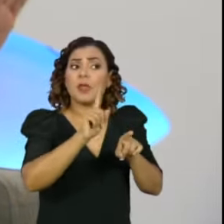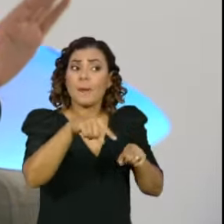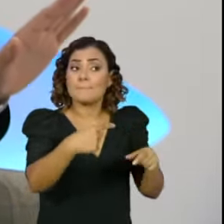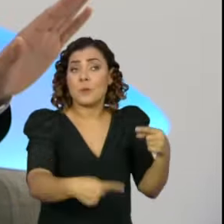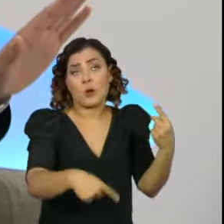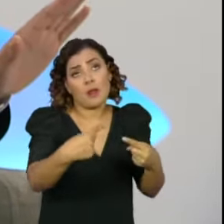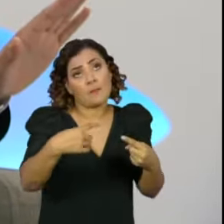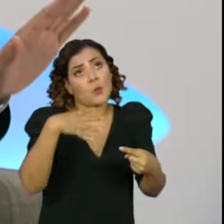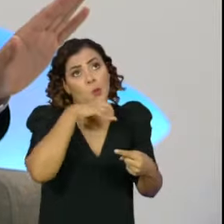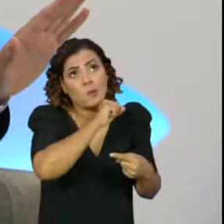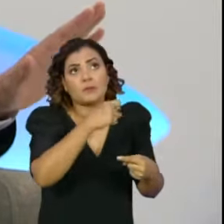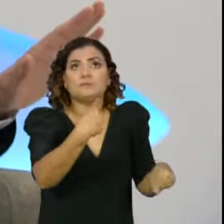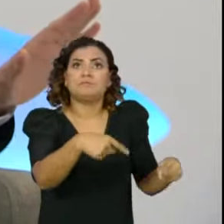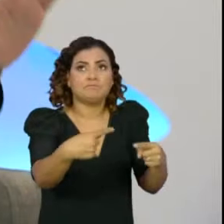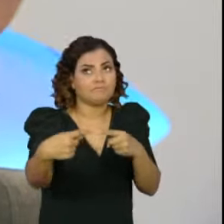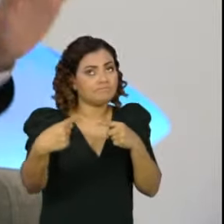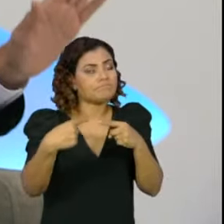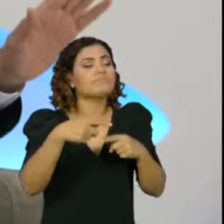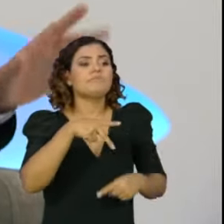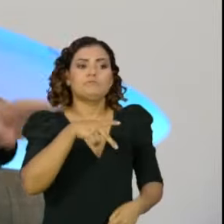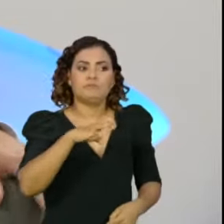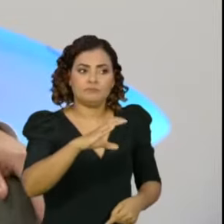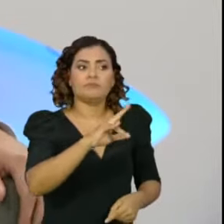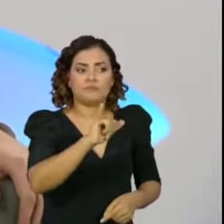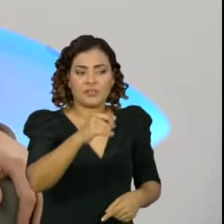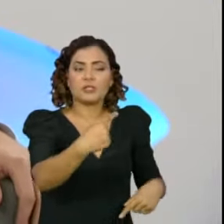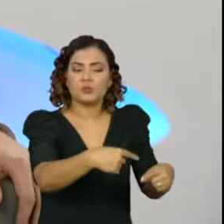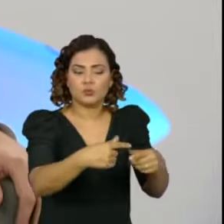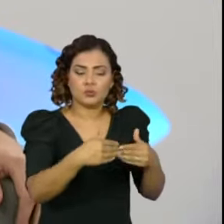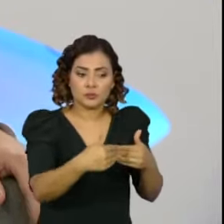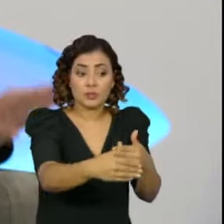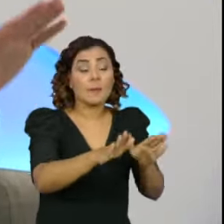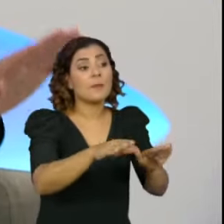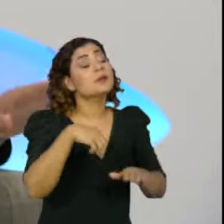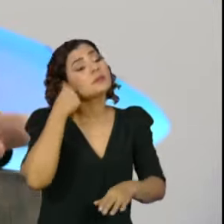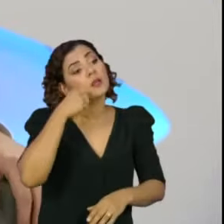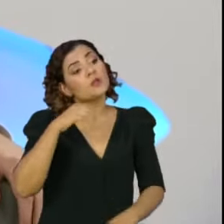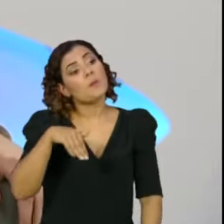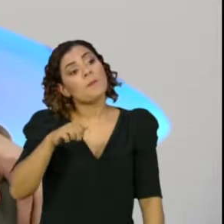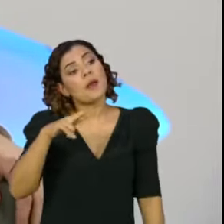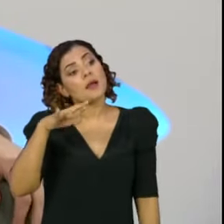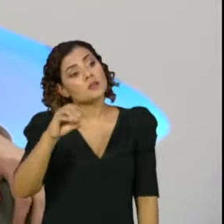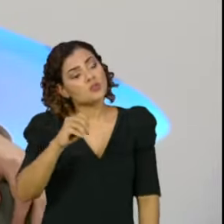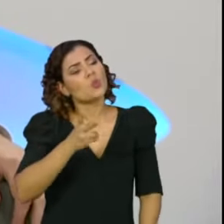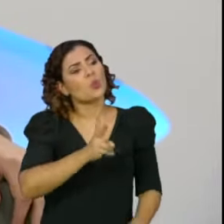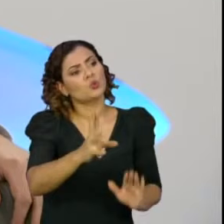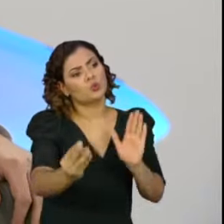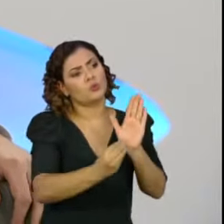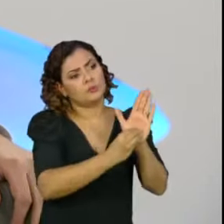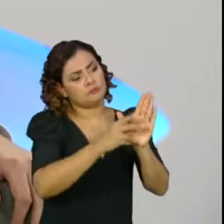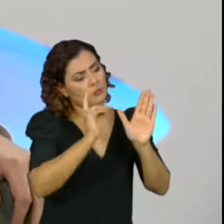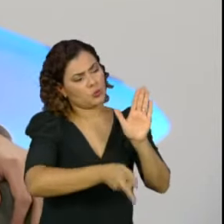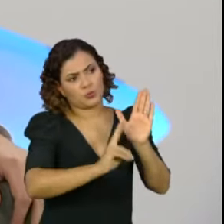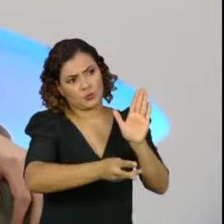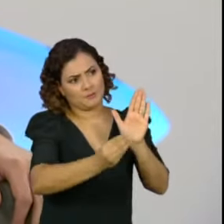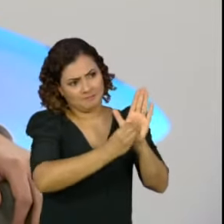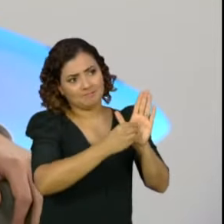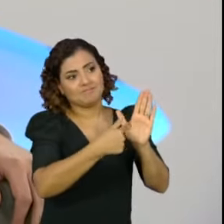polêmico, que deverá ser discutido na PEC e, por hora, o senador Márcio Bittar mantém esse item no seu